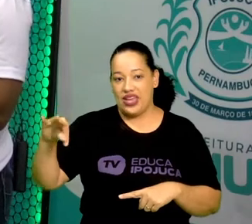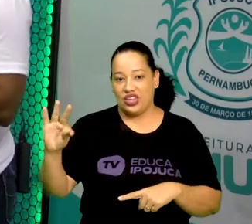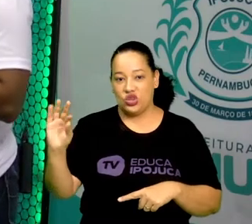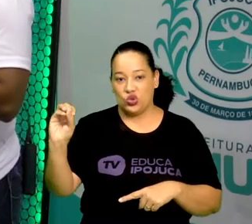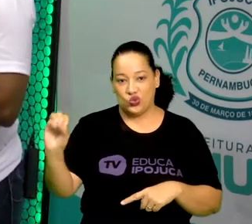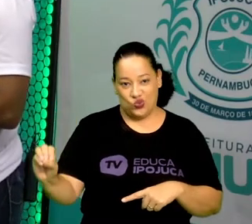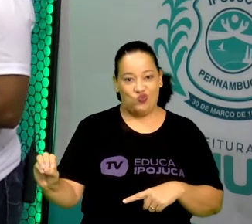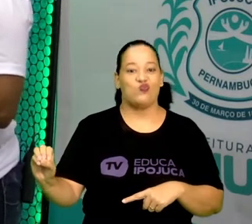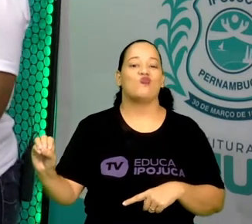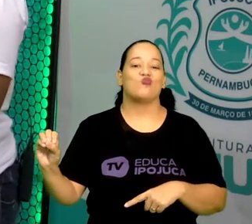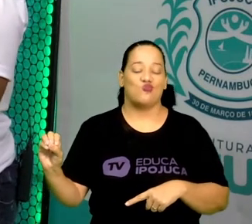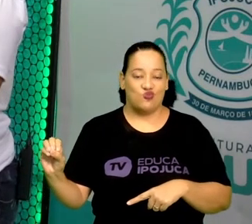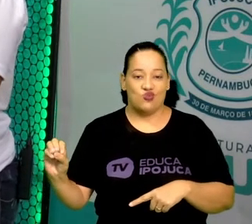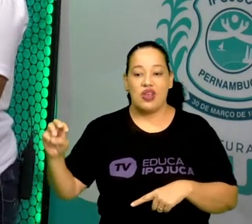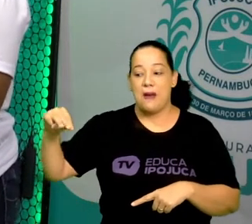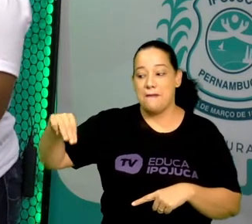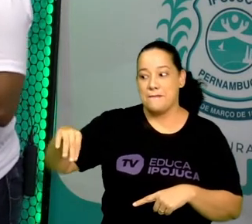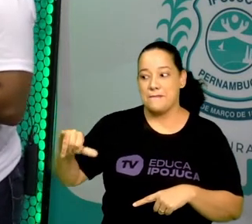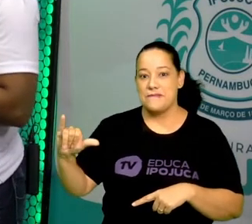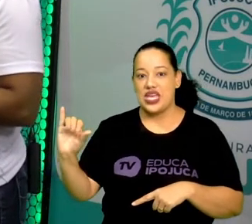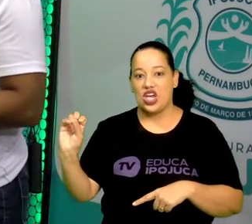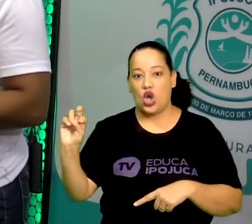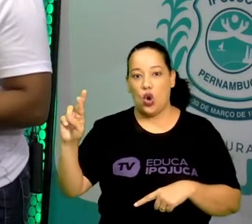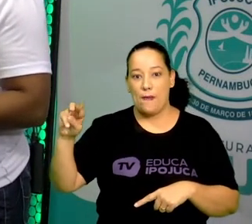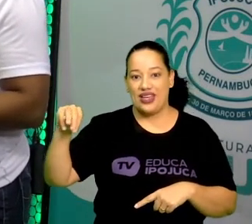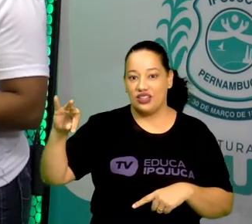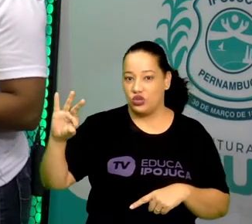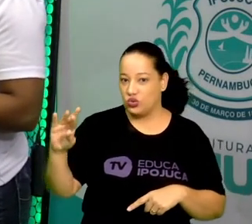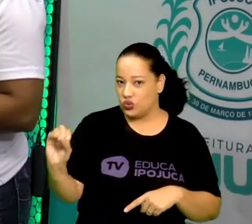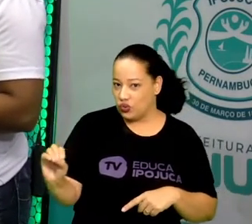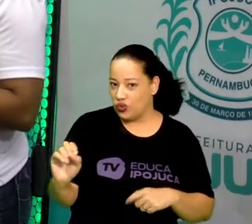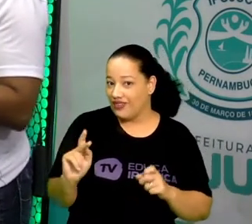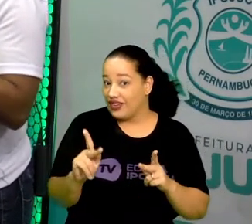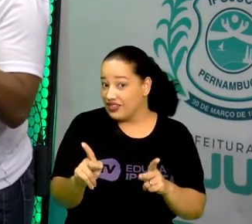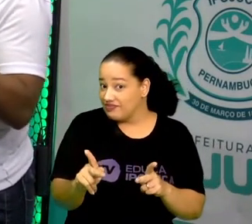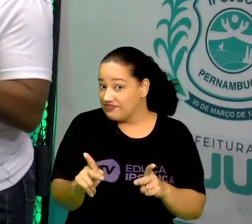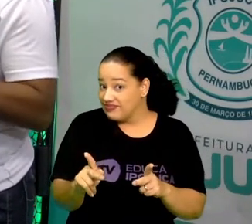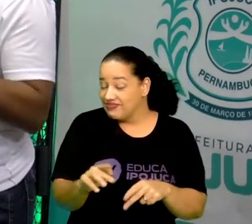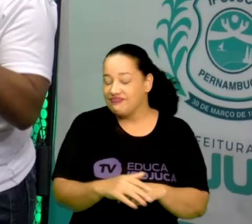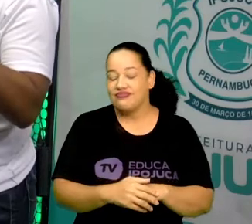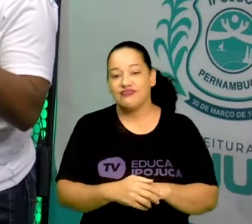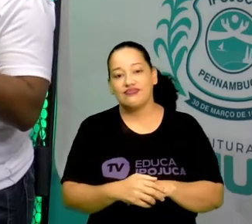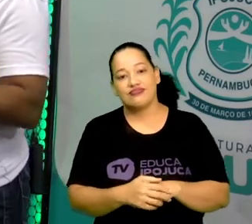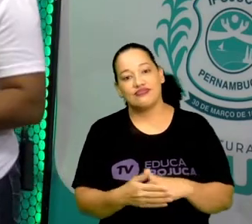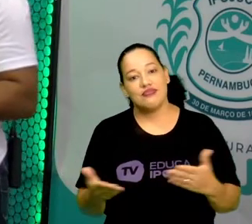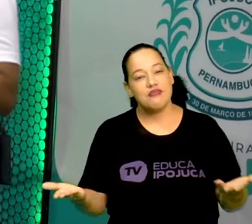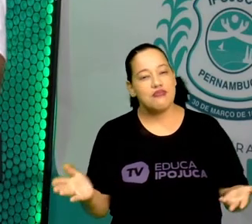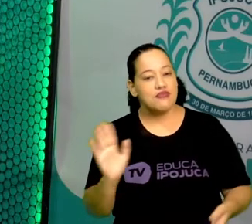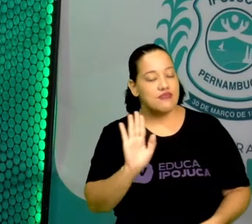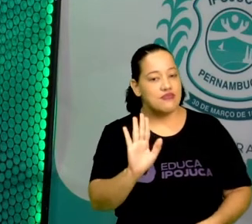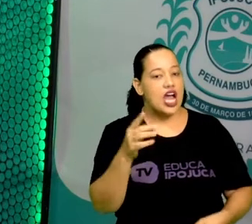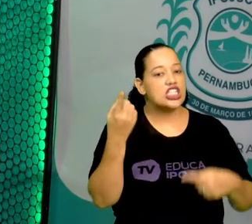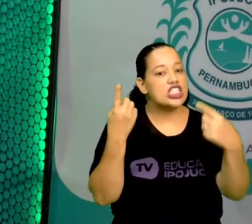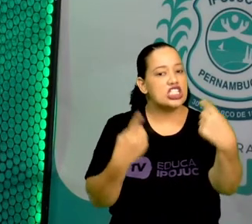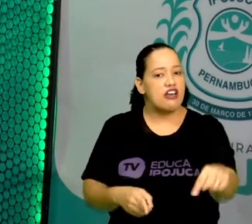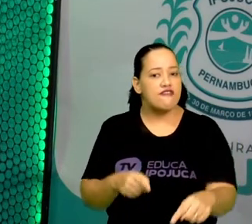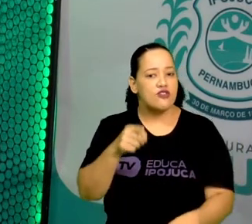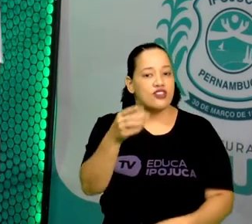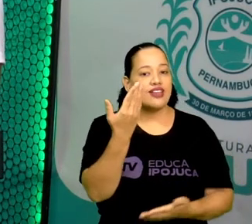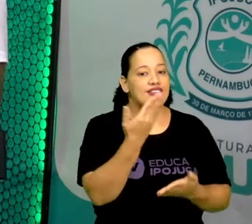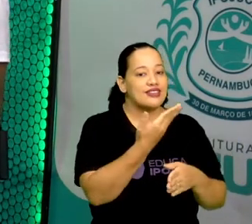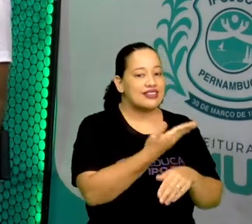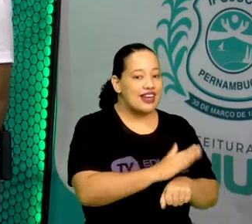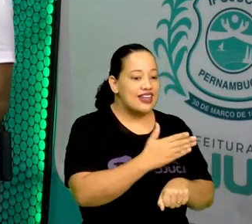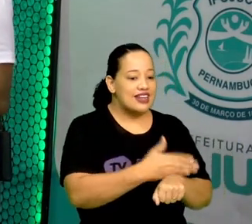centímetros em micrômetros. Tudo bem aí? Mas o desafio da aula de hoje, para você treinar em